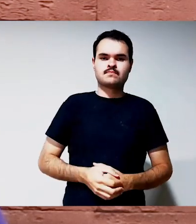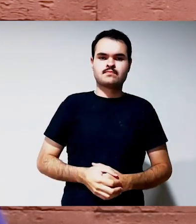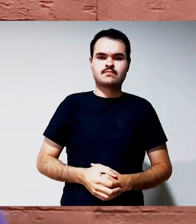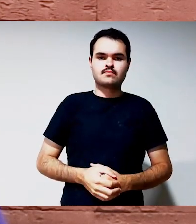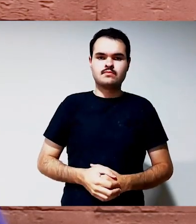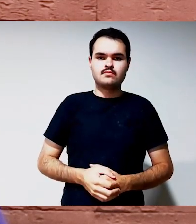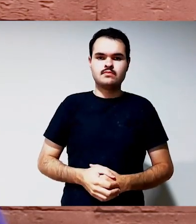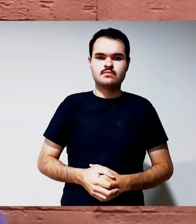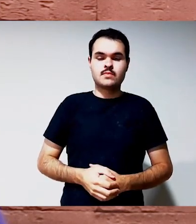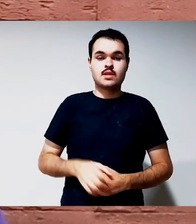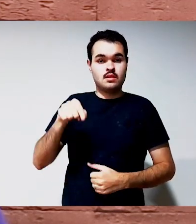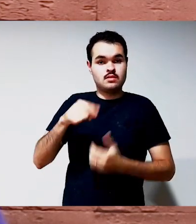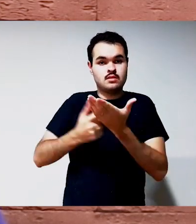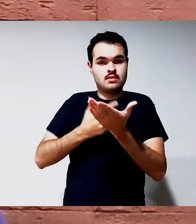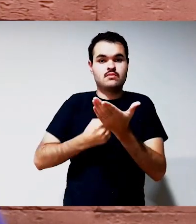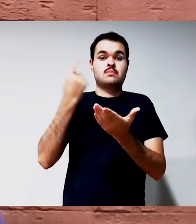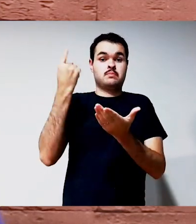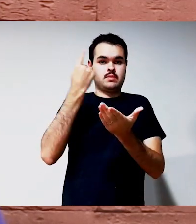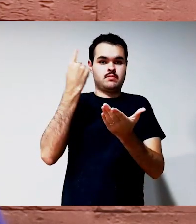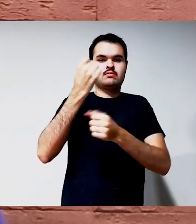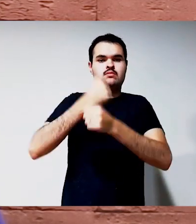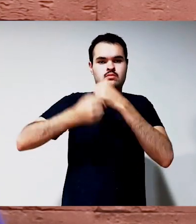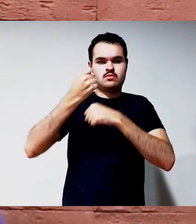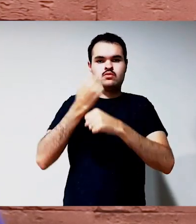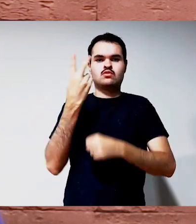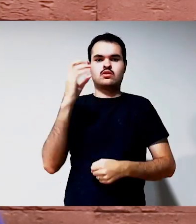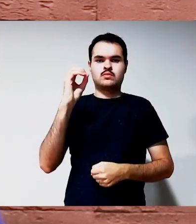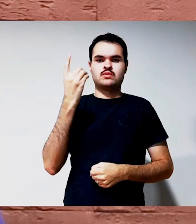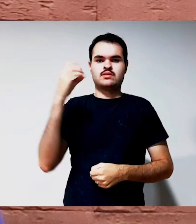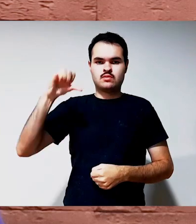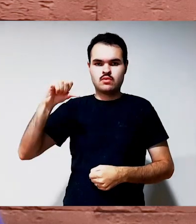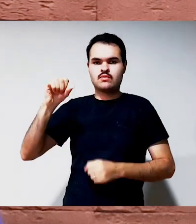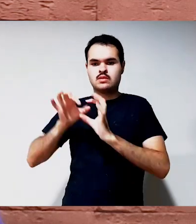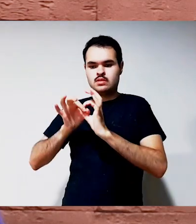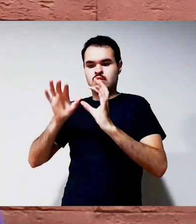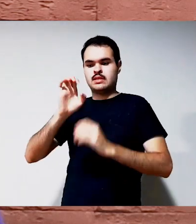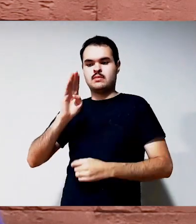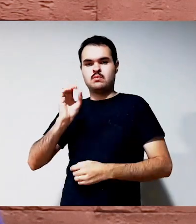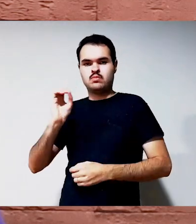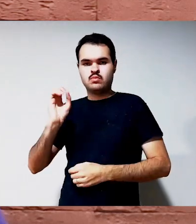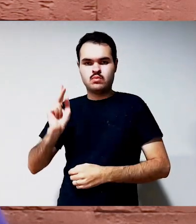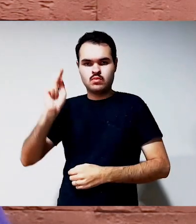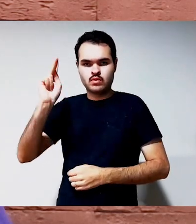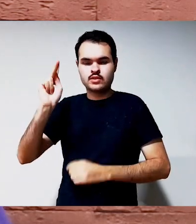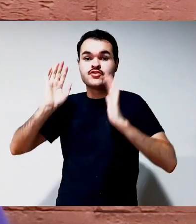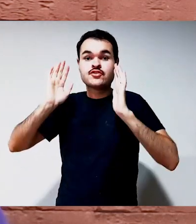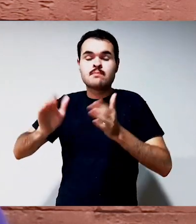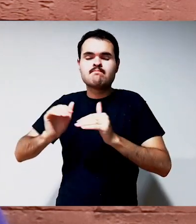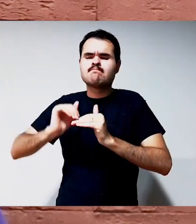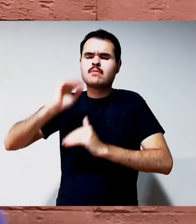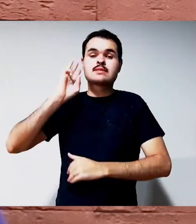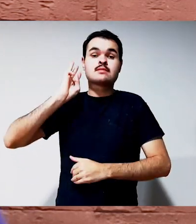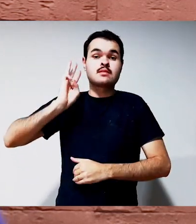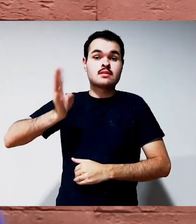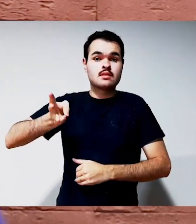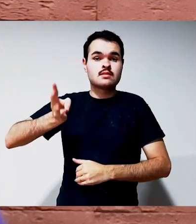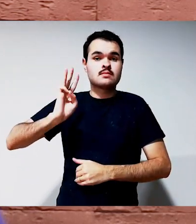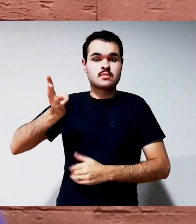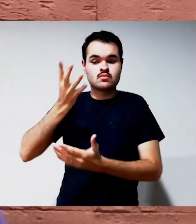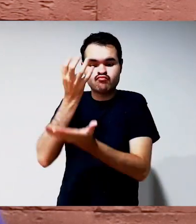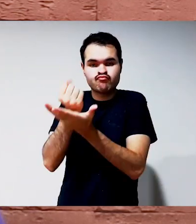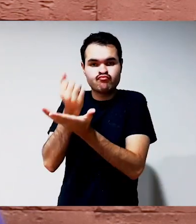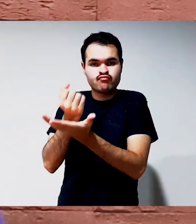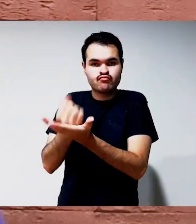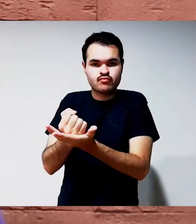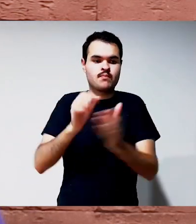primeiramente em versão digital em 2019 e ele já teve mais de 3 mil downloads. A pedido da comunidade surda, nós